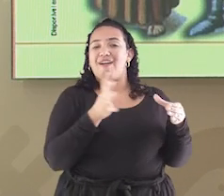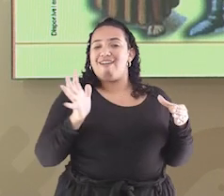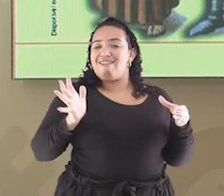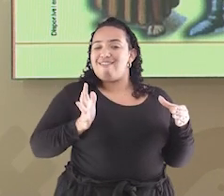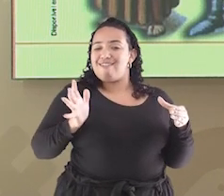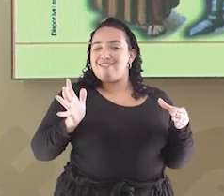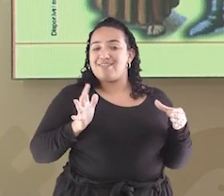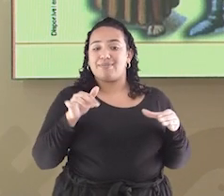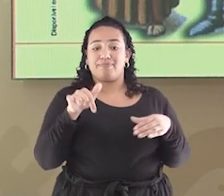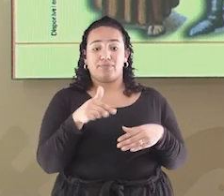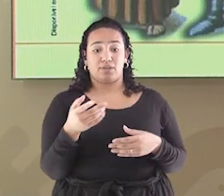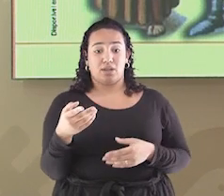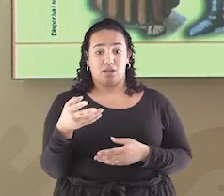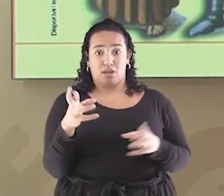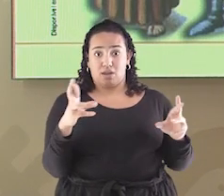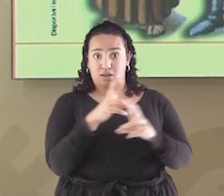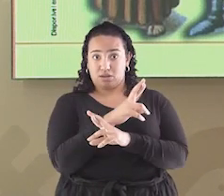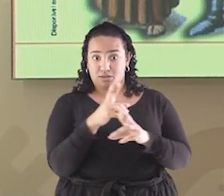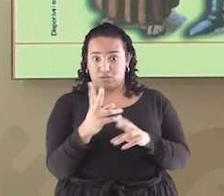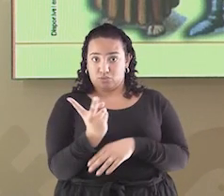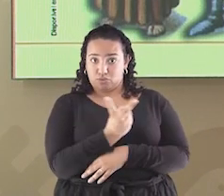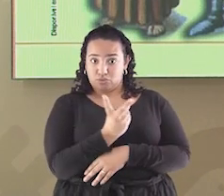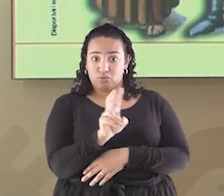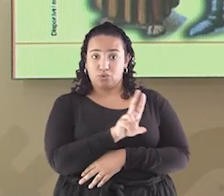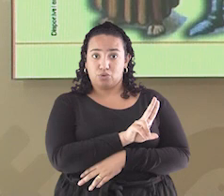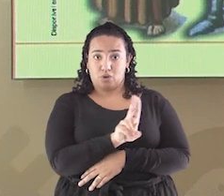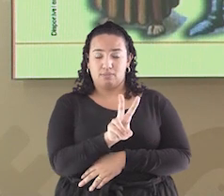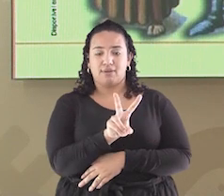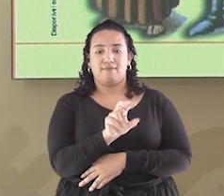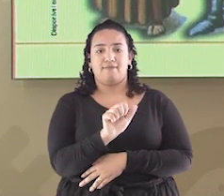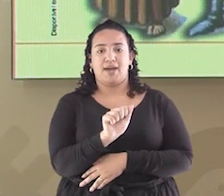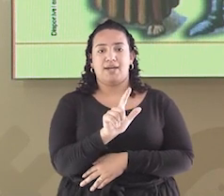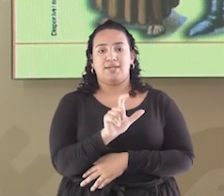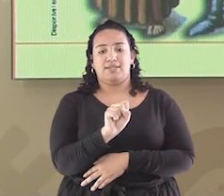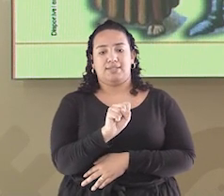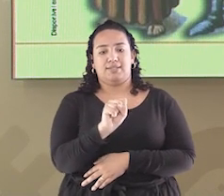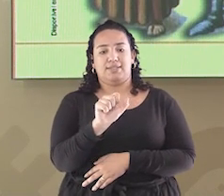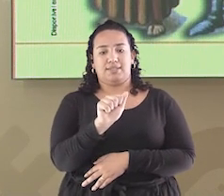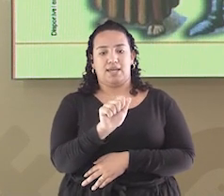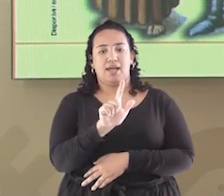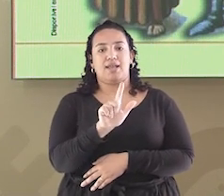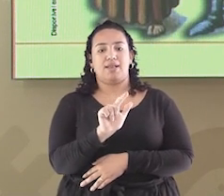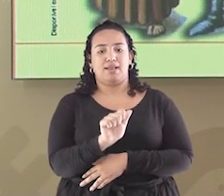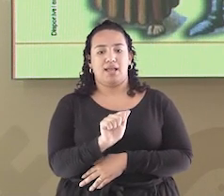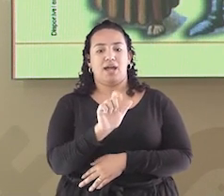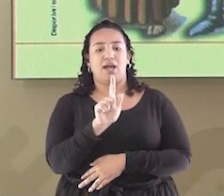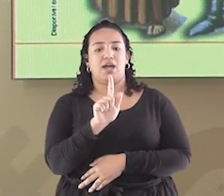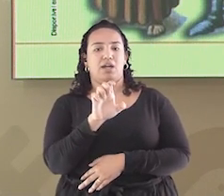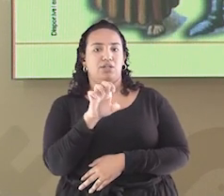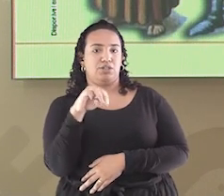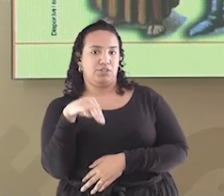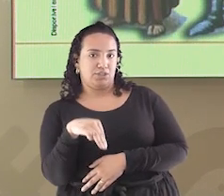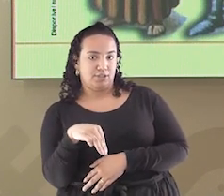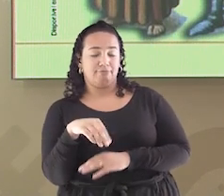era conhecida como vassalagem. Quando falamos sobre a cerimônia de vassalagem, temos a oportunidade de